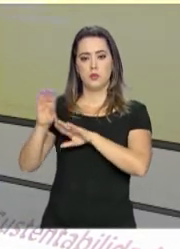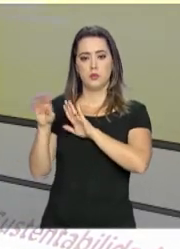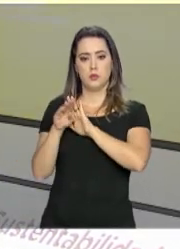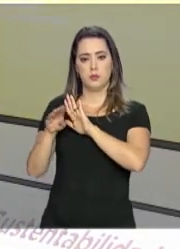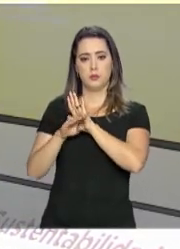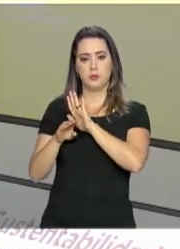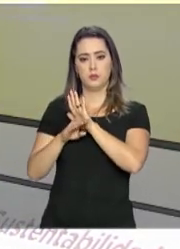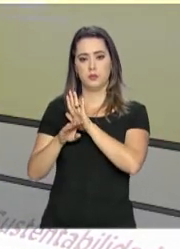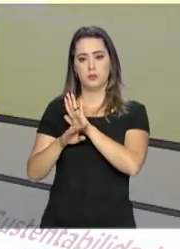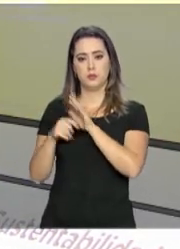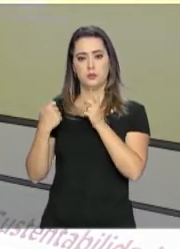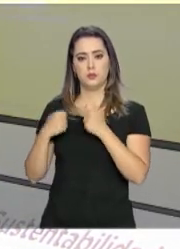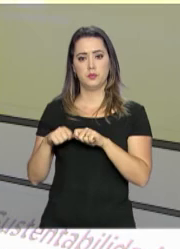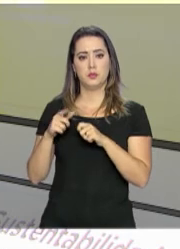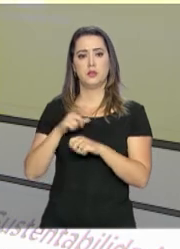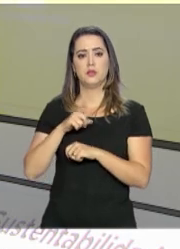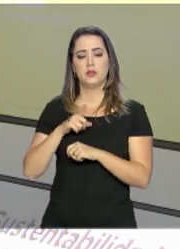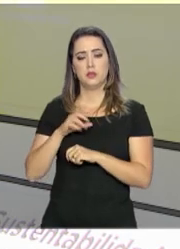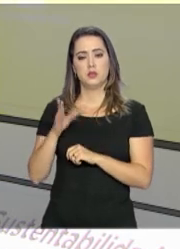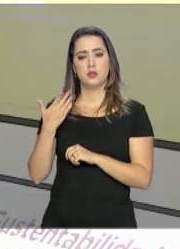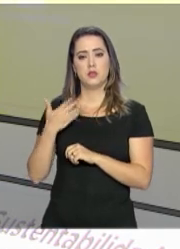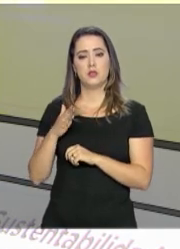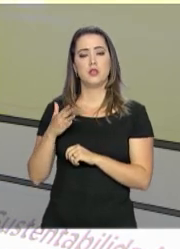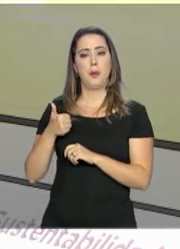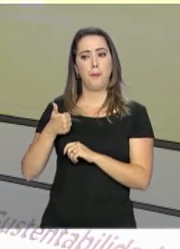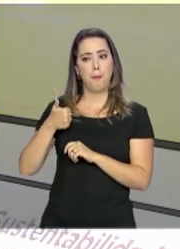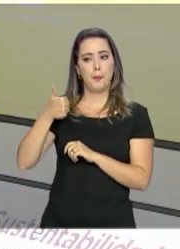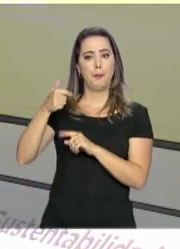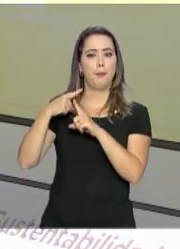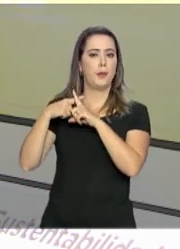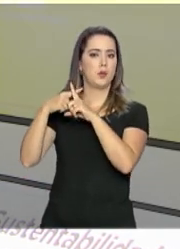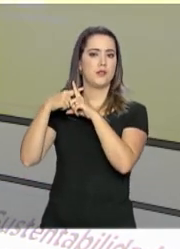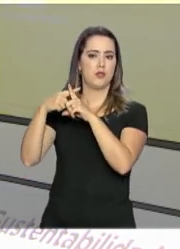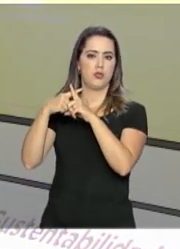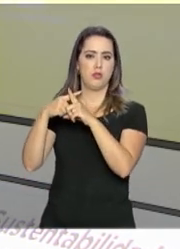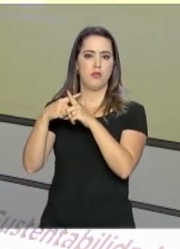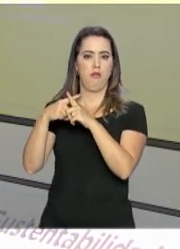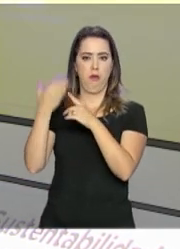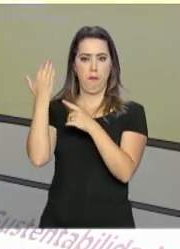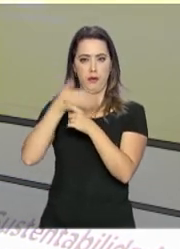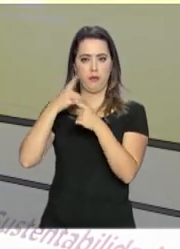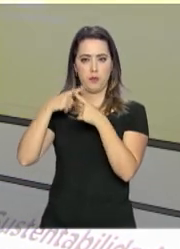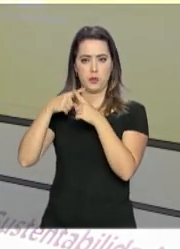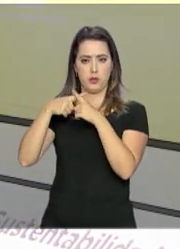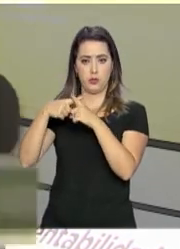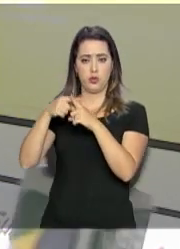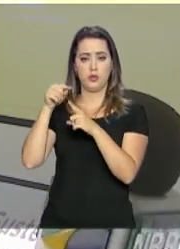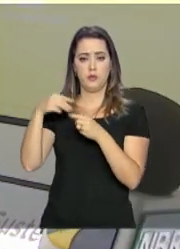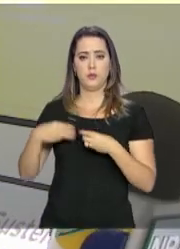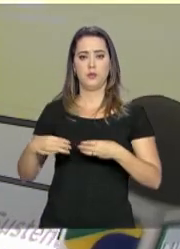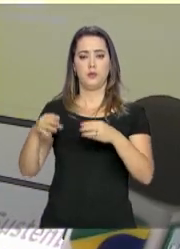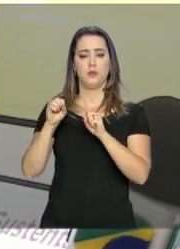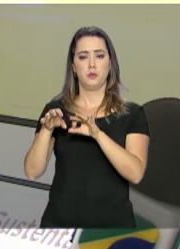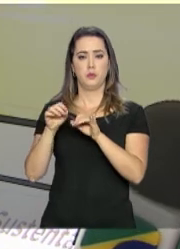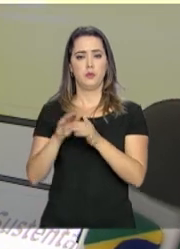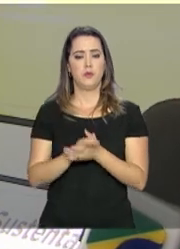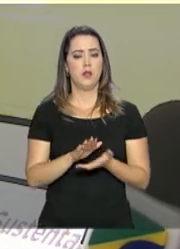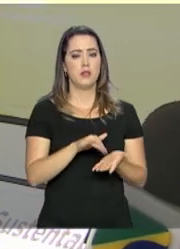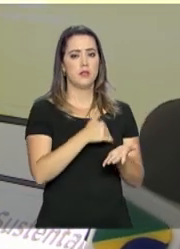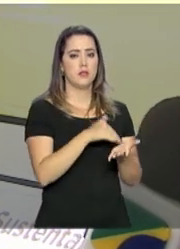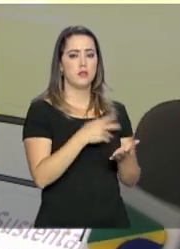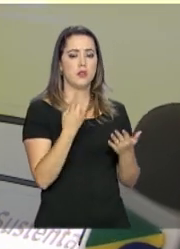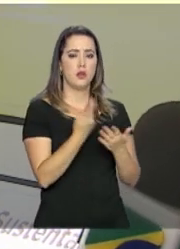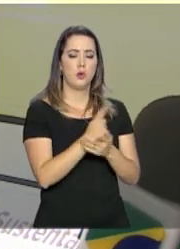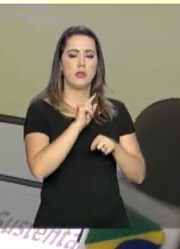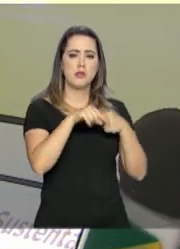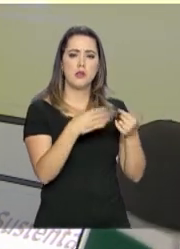têm que ter necessariamente avaliação positiva no Ministério da Educação. As inscrições, elas ocorrem durante